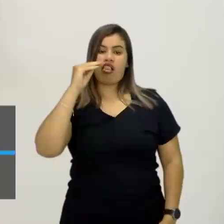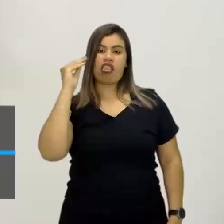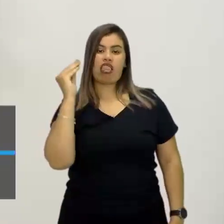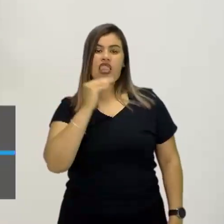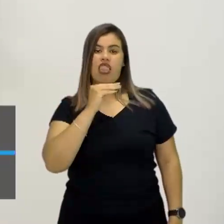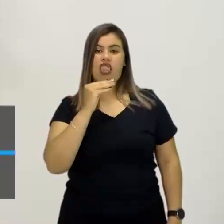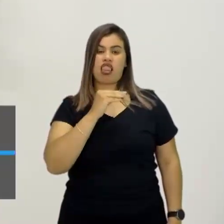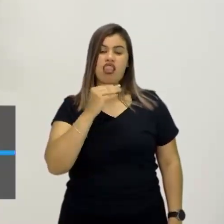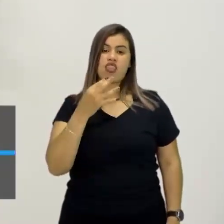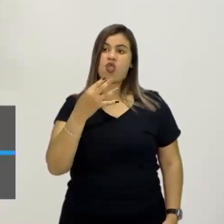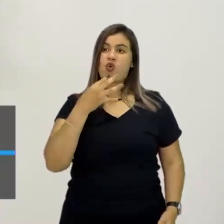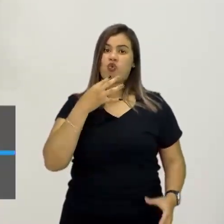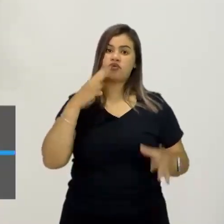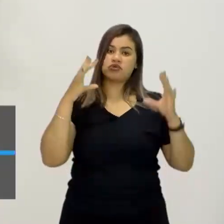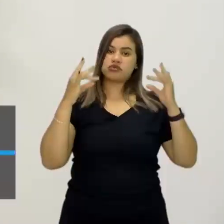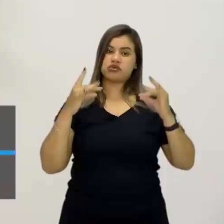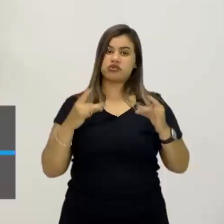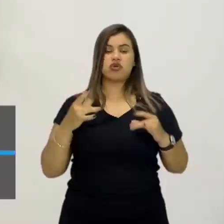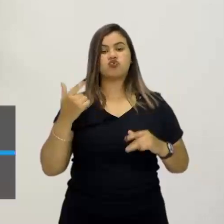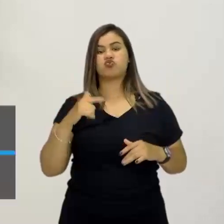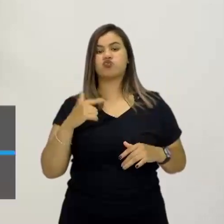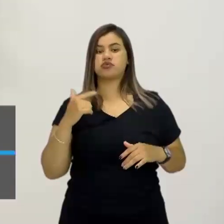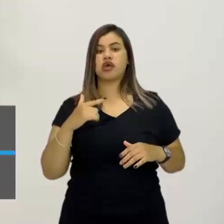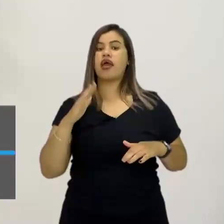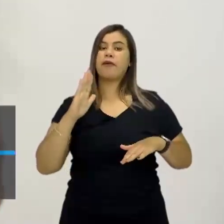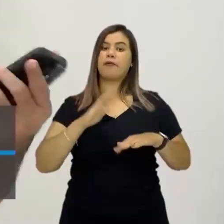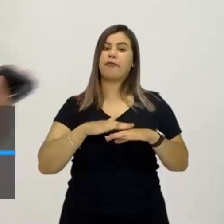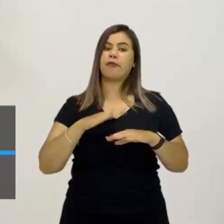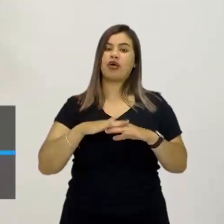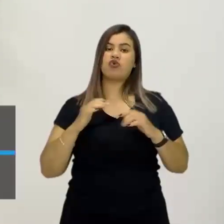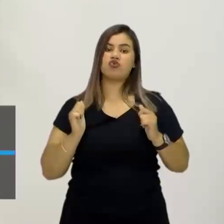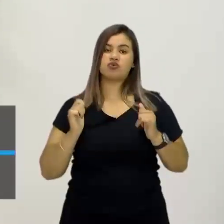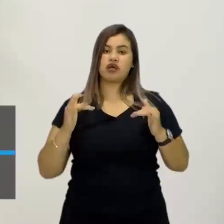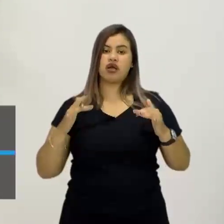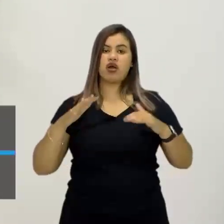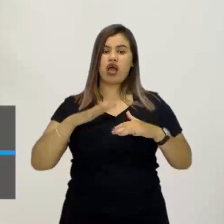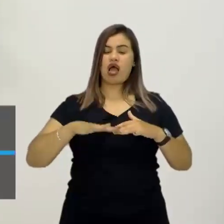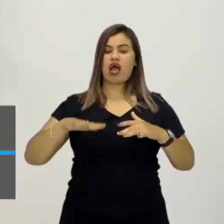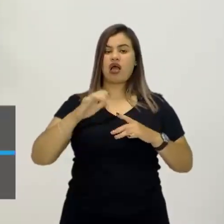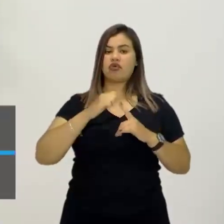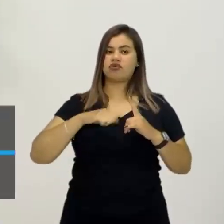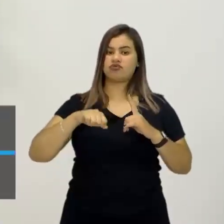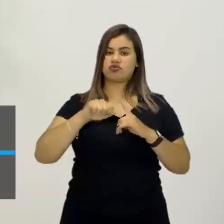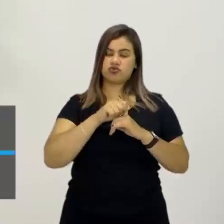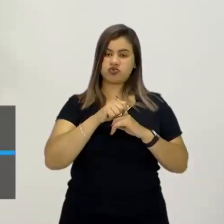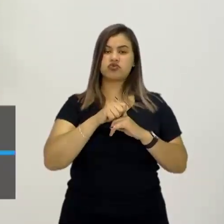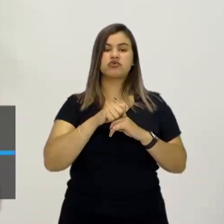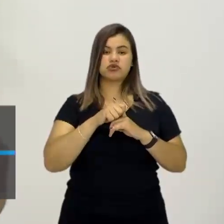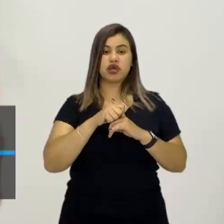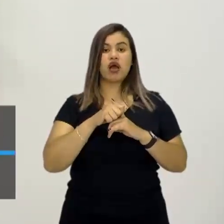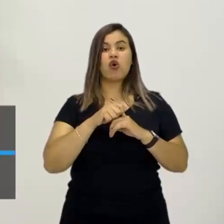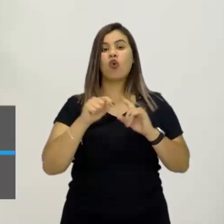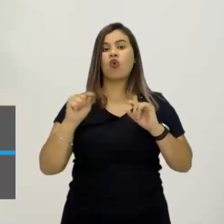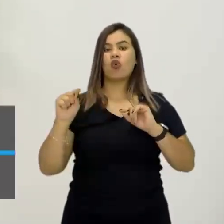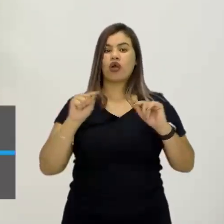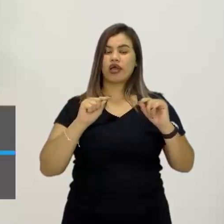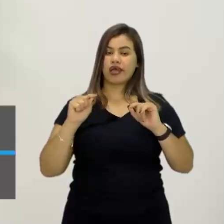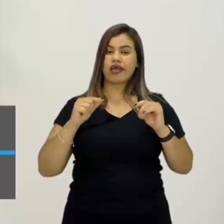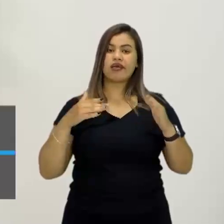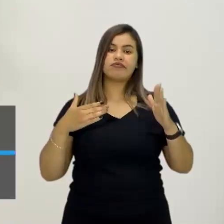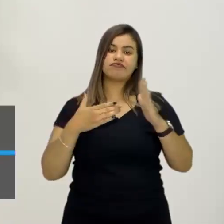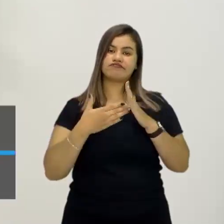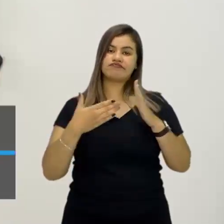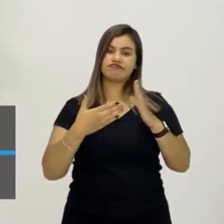profundamente, as suas possibilidades de ação nesse campo social que eu me referi no começo são limitadas.